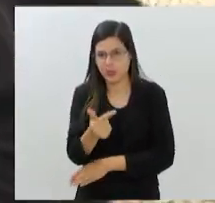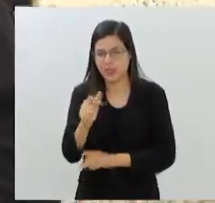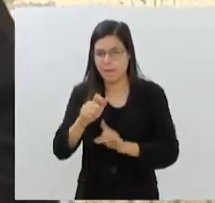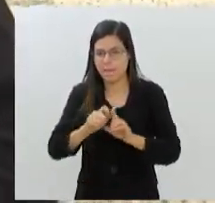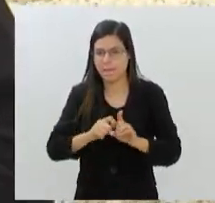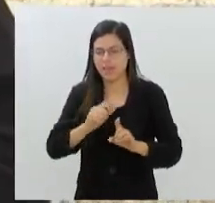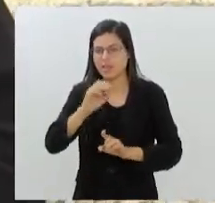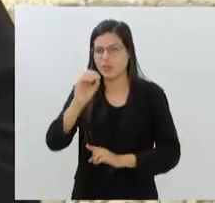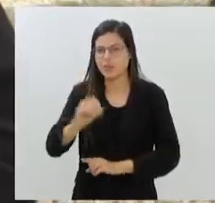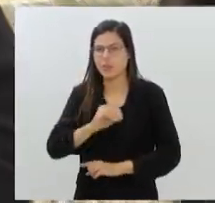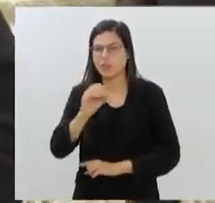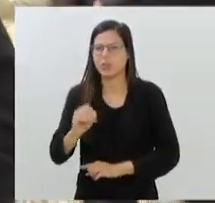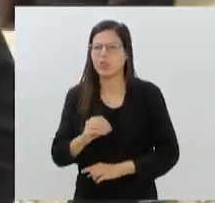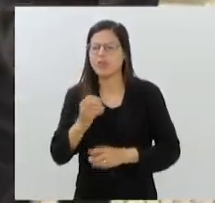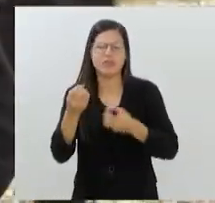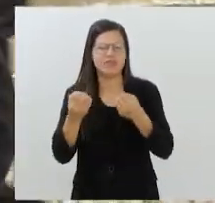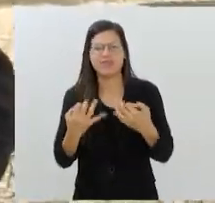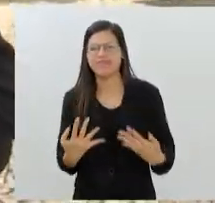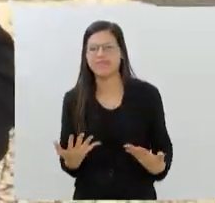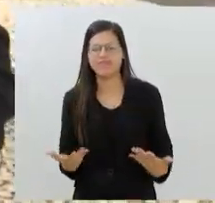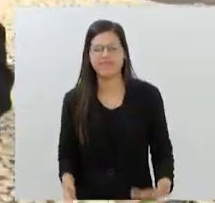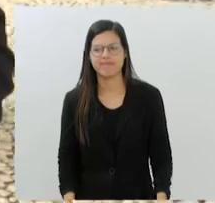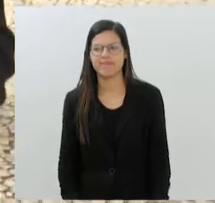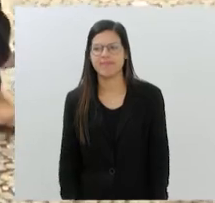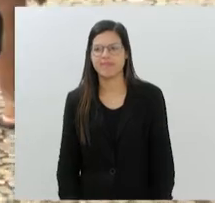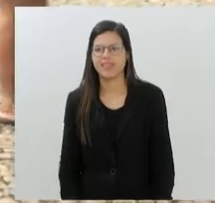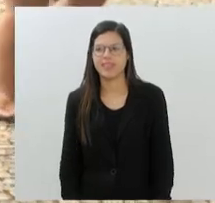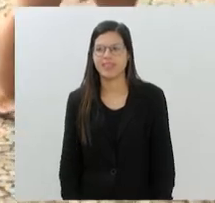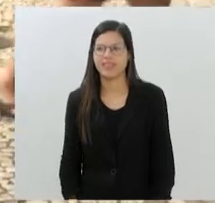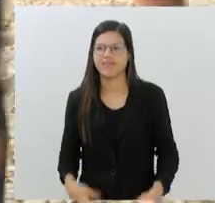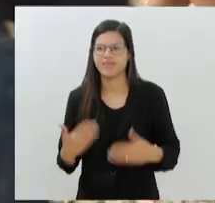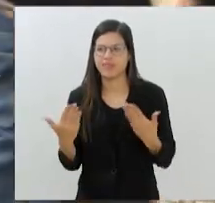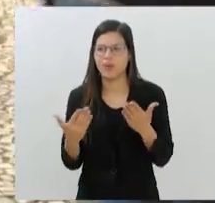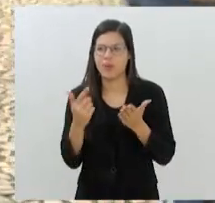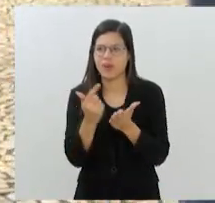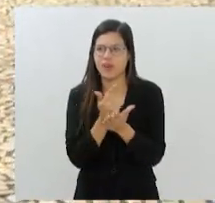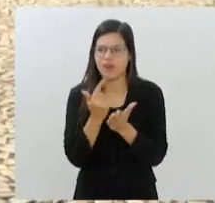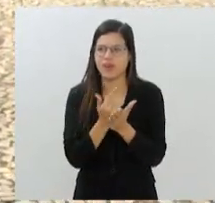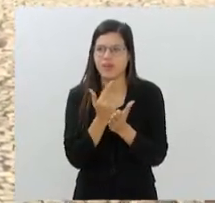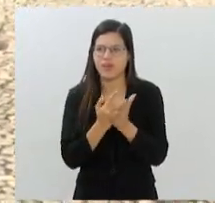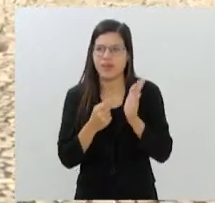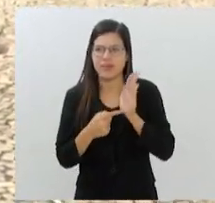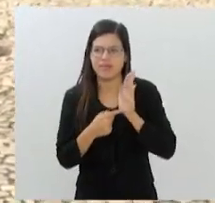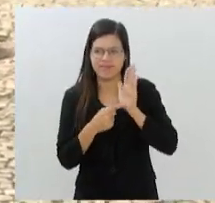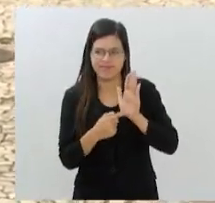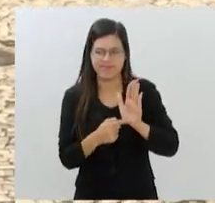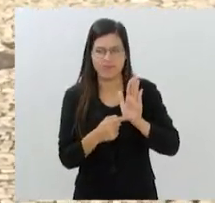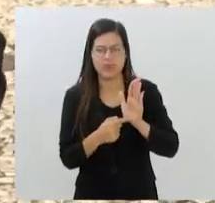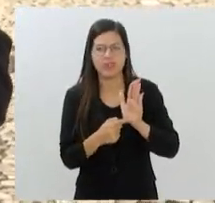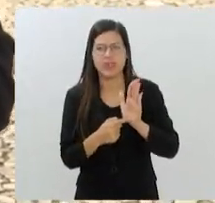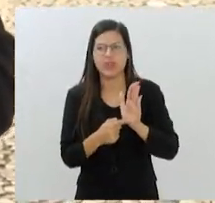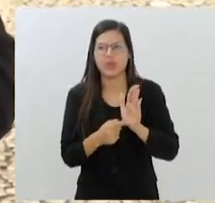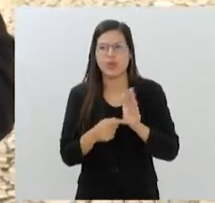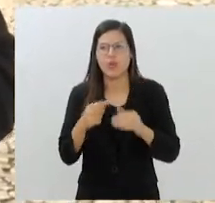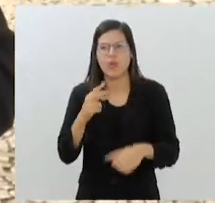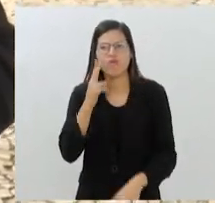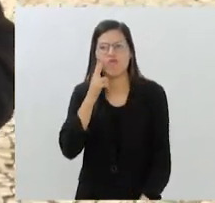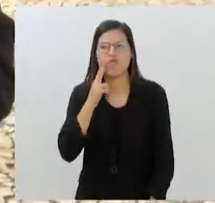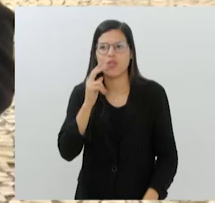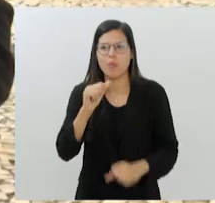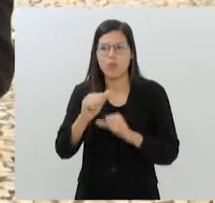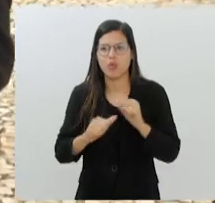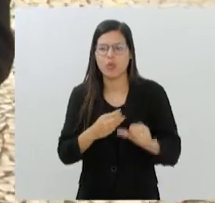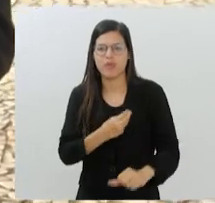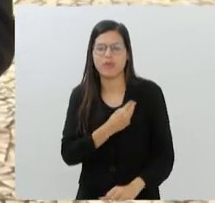lançamento? Fala um pouquinho desse livro para a gente. Claro. O livro é esse aqui que estou mostrando para você. O Vinho Mudou a Minha Vida, a trajetória do ex-morador de